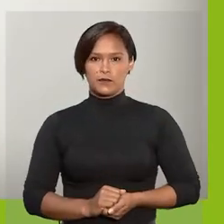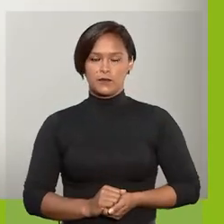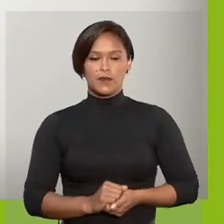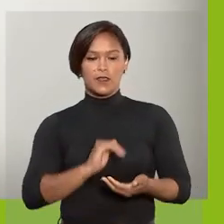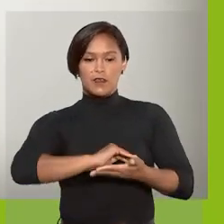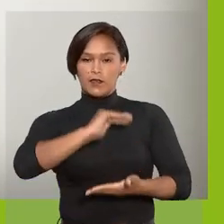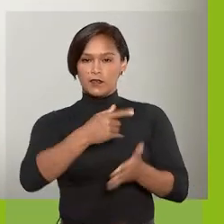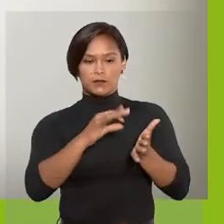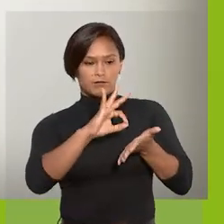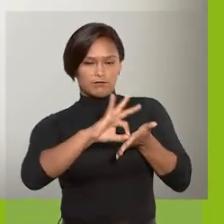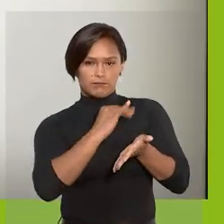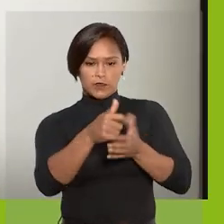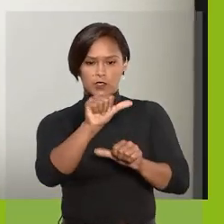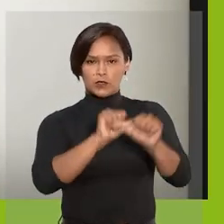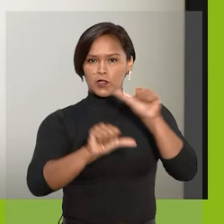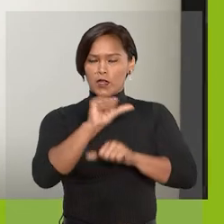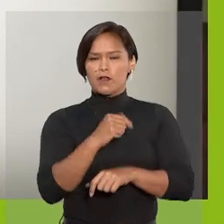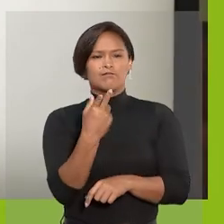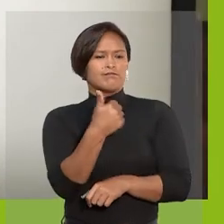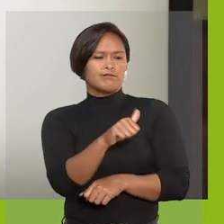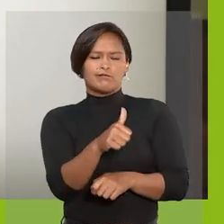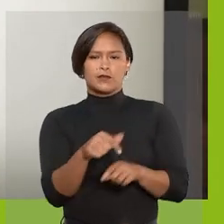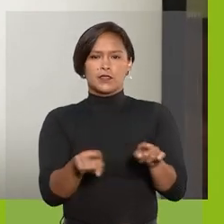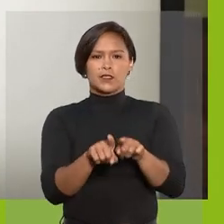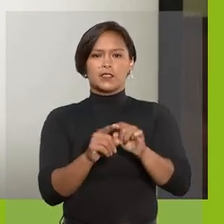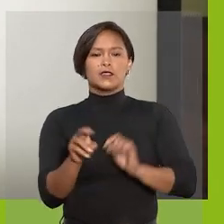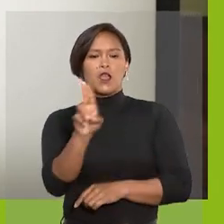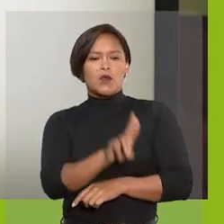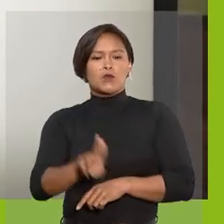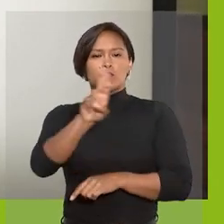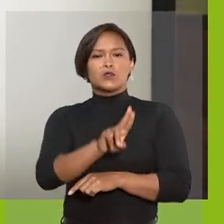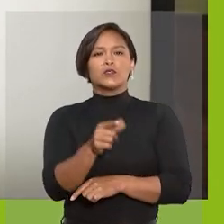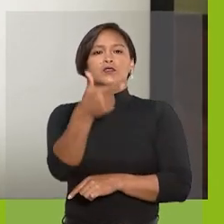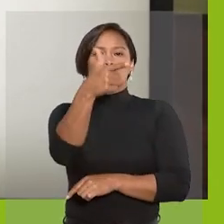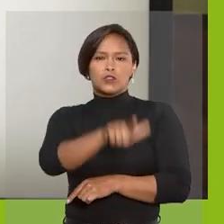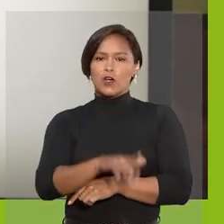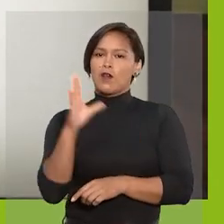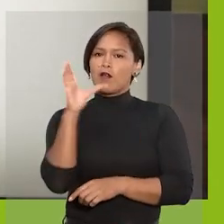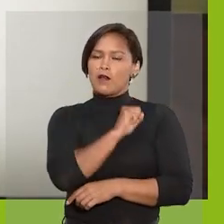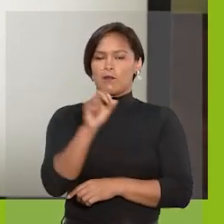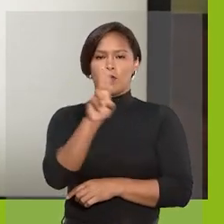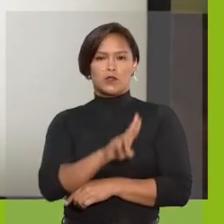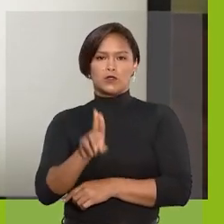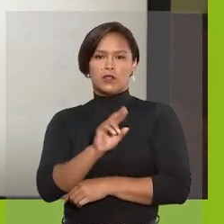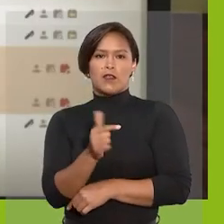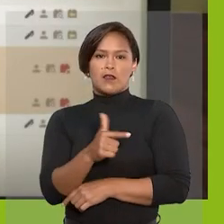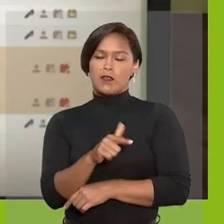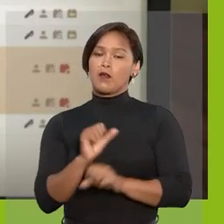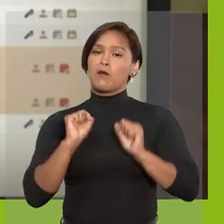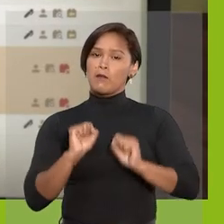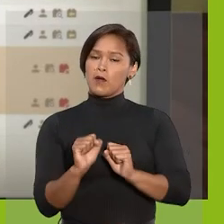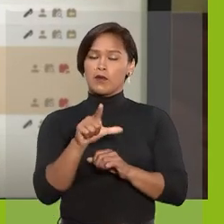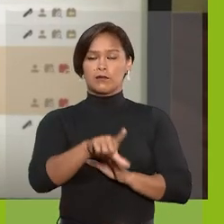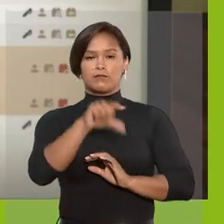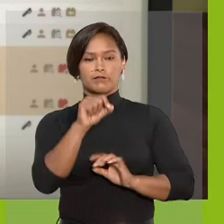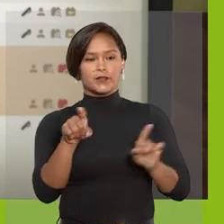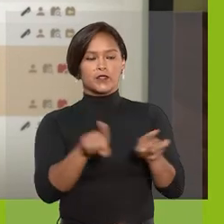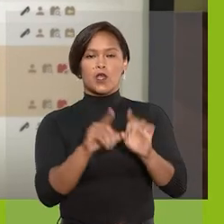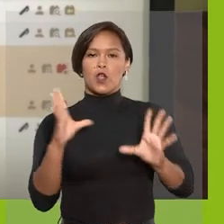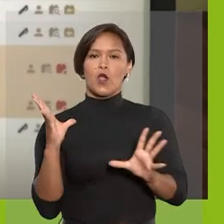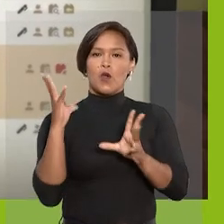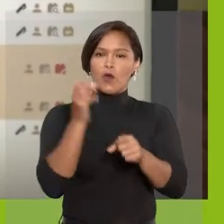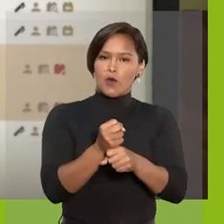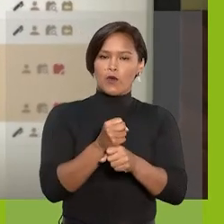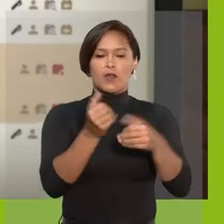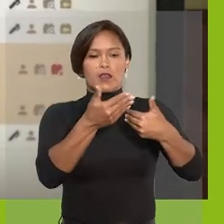Esse bloco de assinatura alterado não precisa ser imediatamente reutilizado pelo usuário. Você tem a opção de concluir